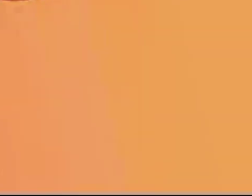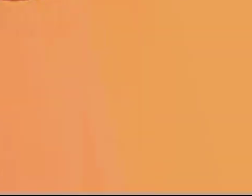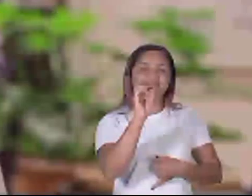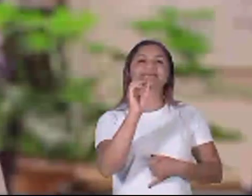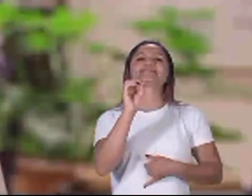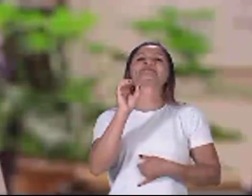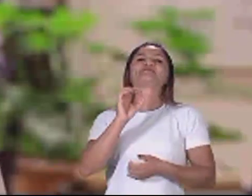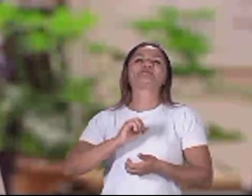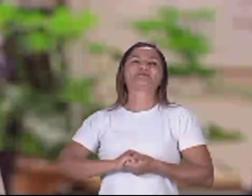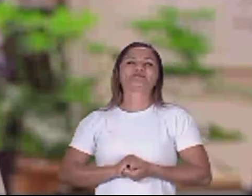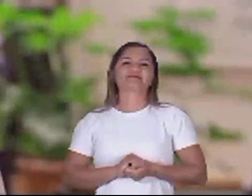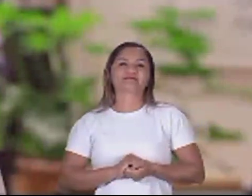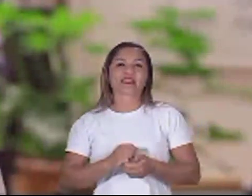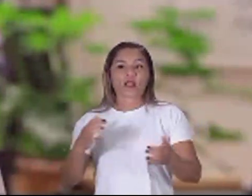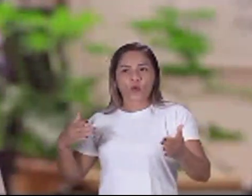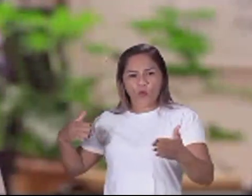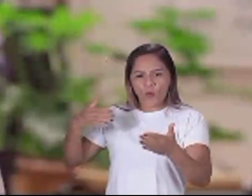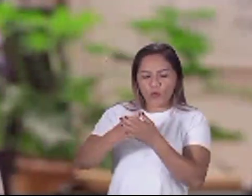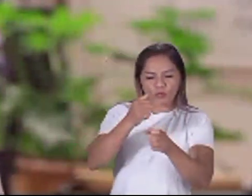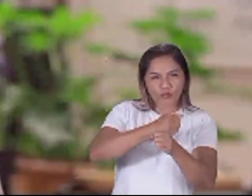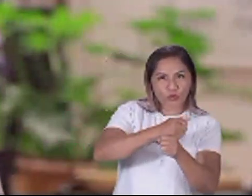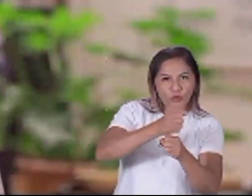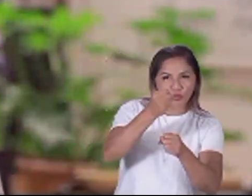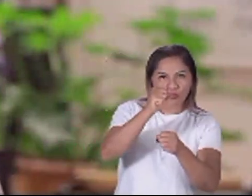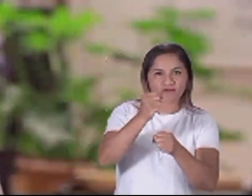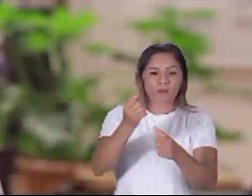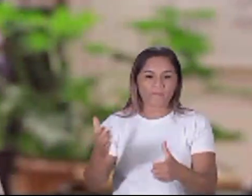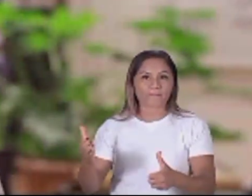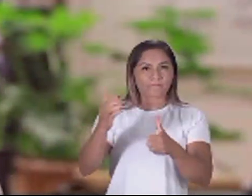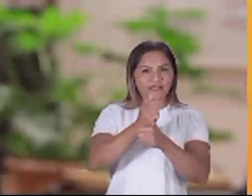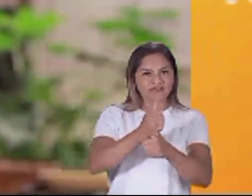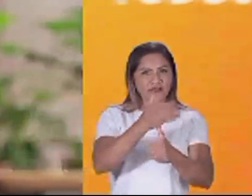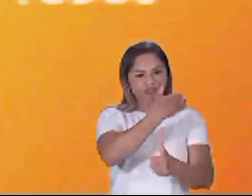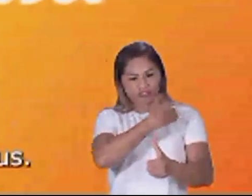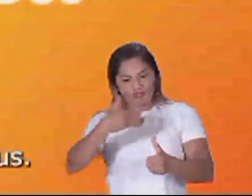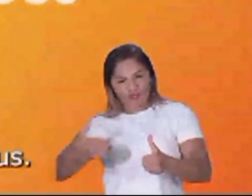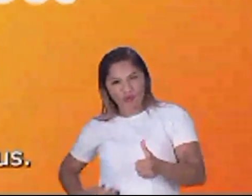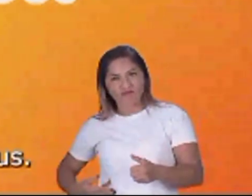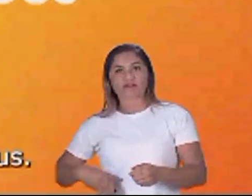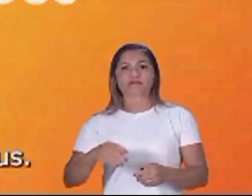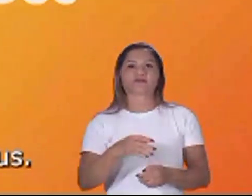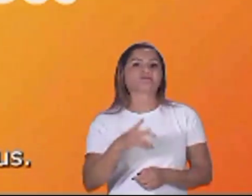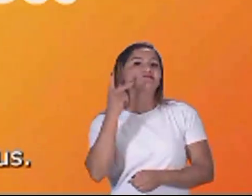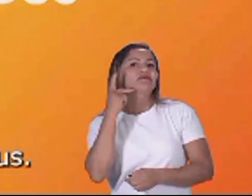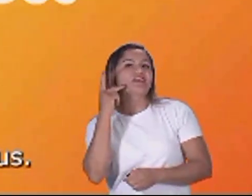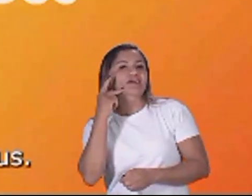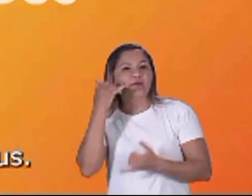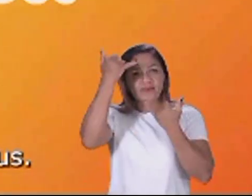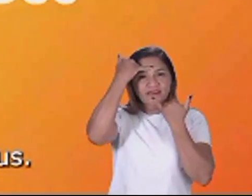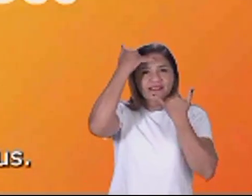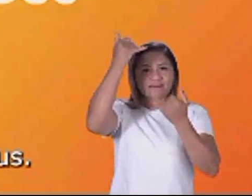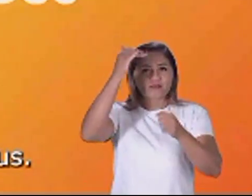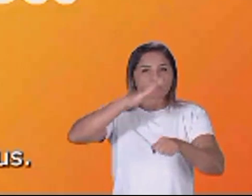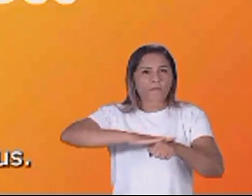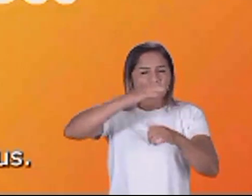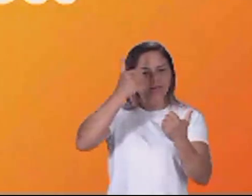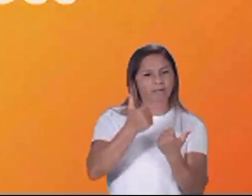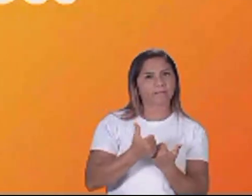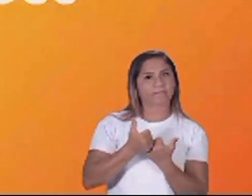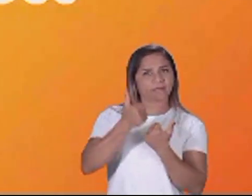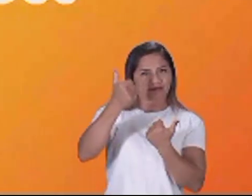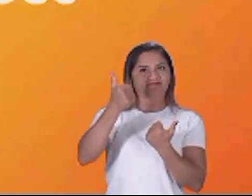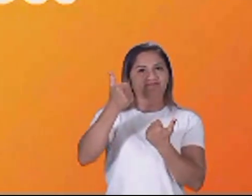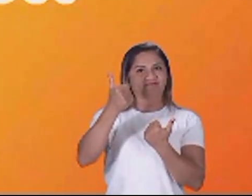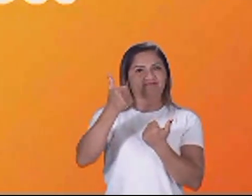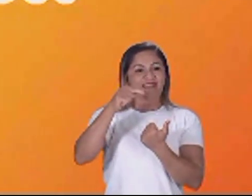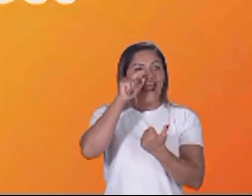a tarifa zero leva a um aumento do uso de transporte público e exige a ampliação do número de ônibus o governo